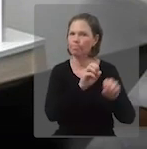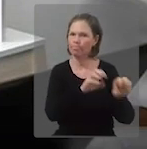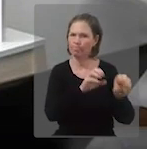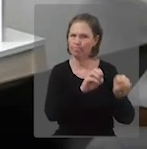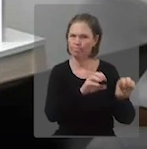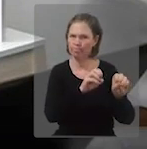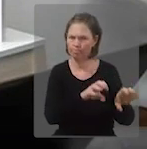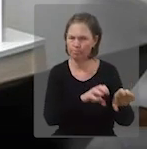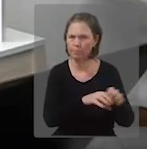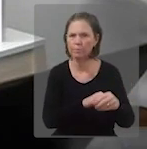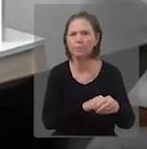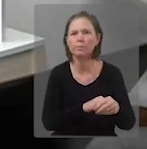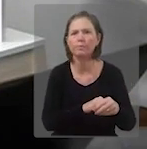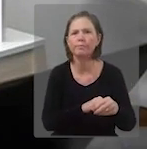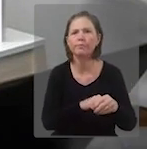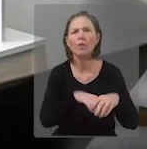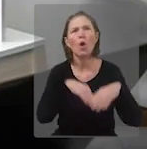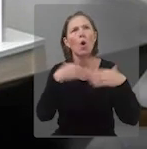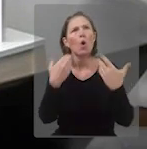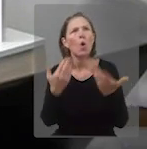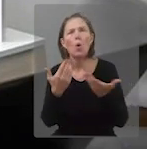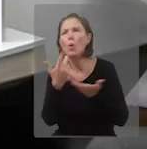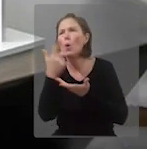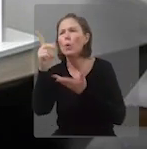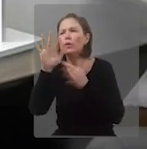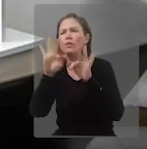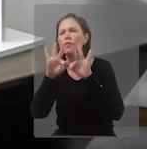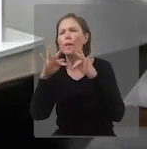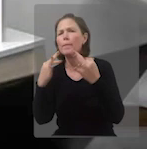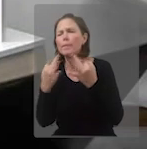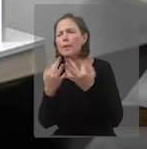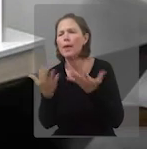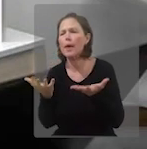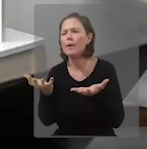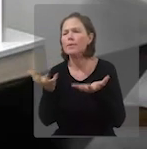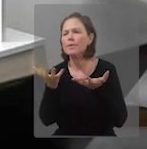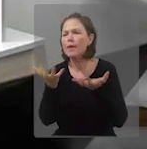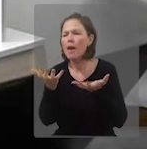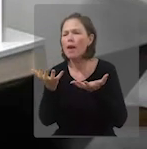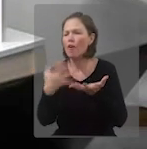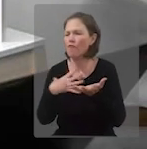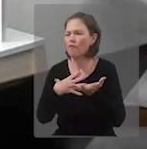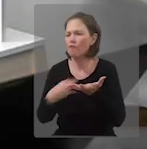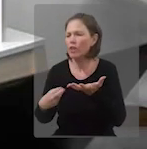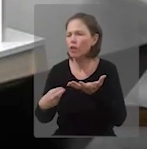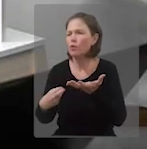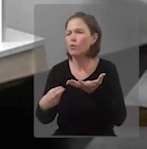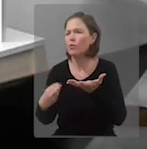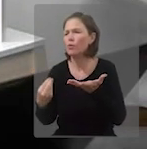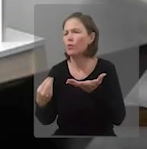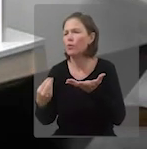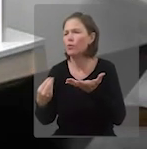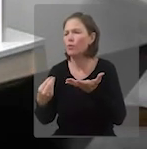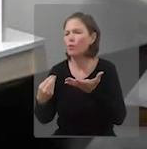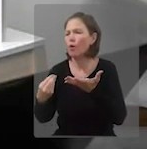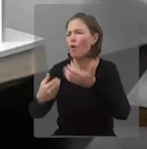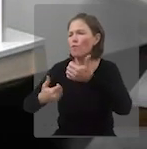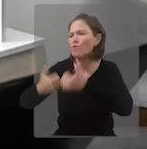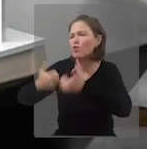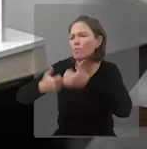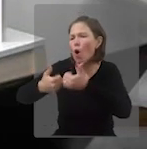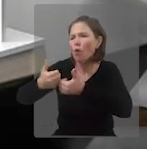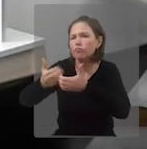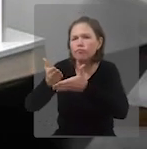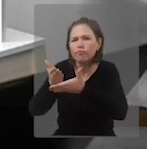bastante rigoroso. Então, de repente, uma outra família tem interesse que o seu filho participe da